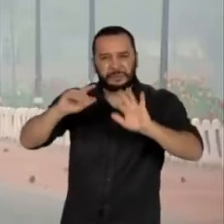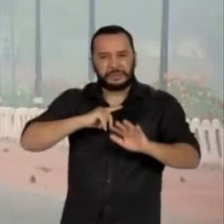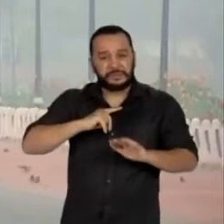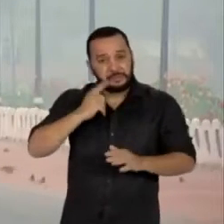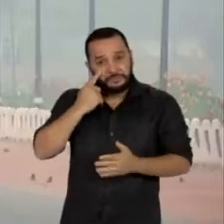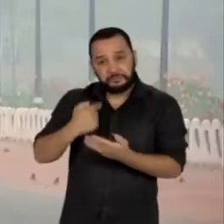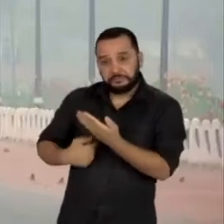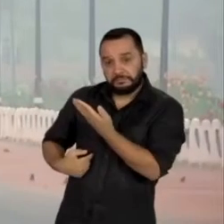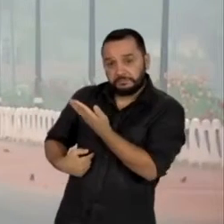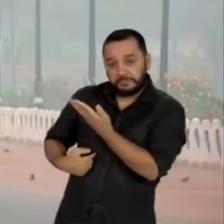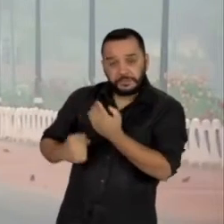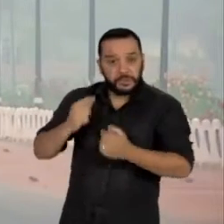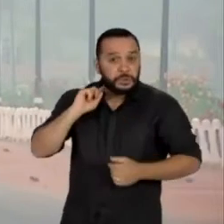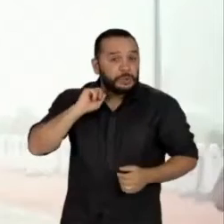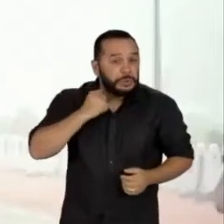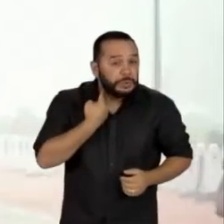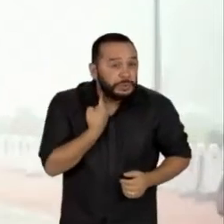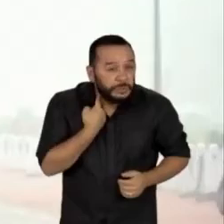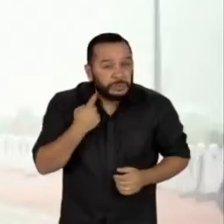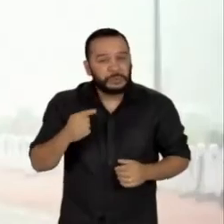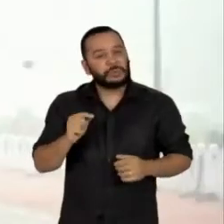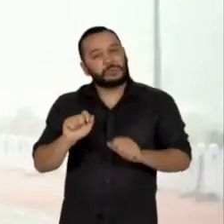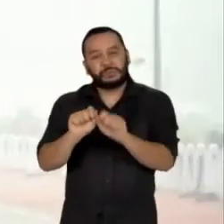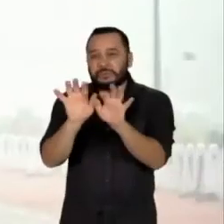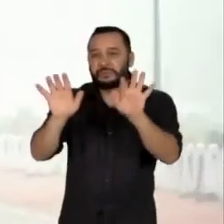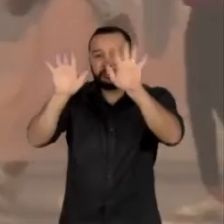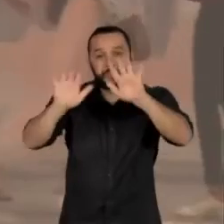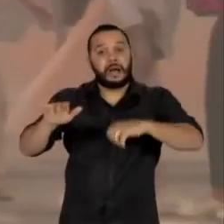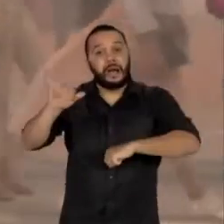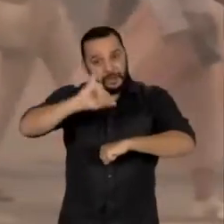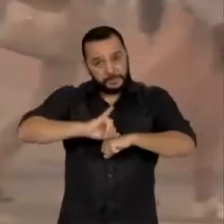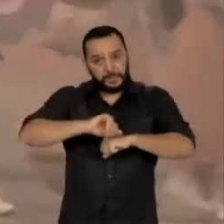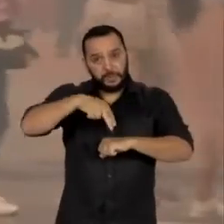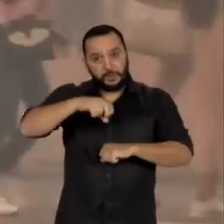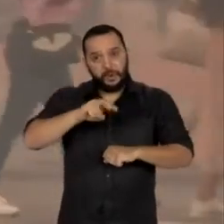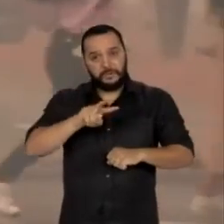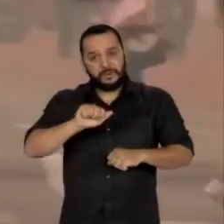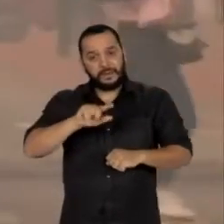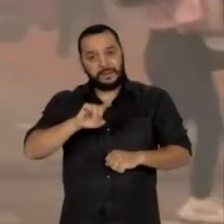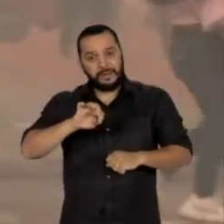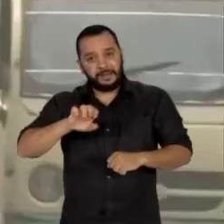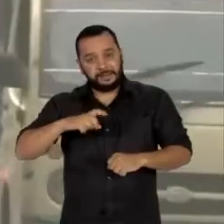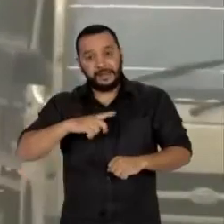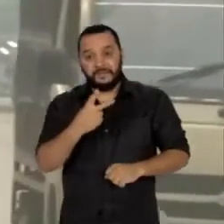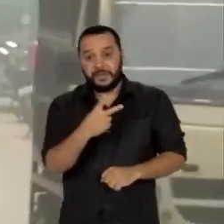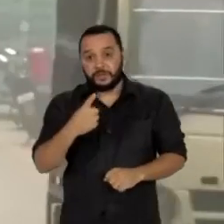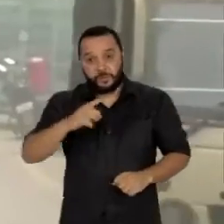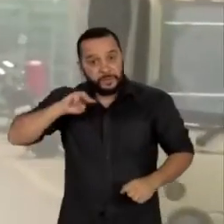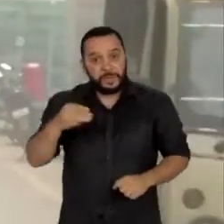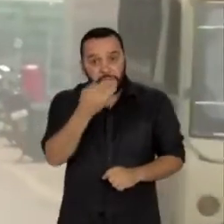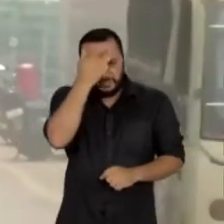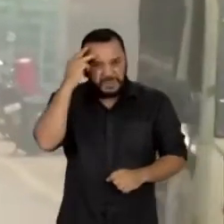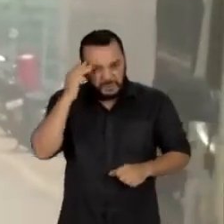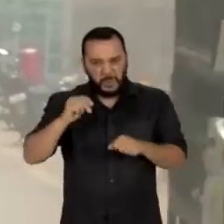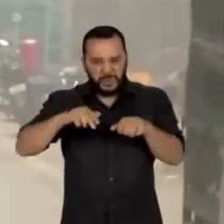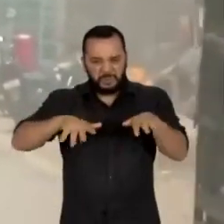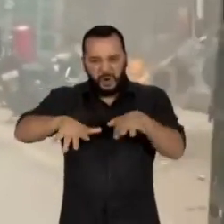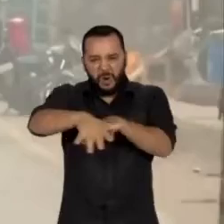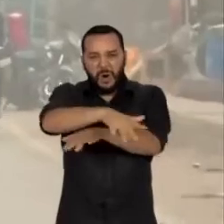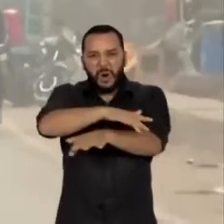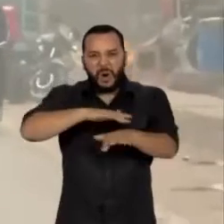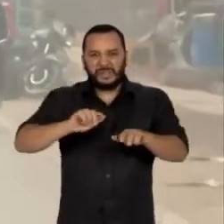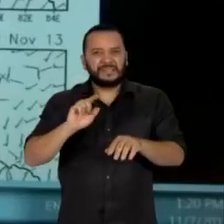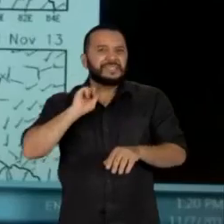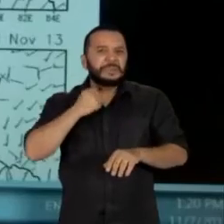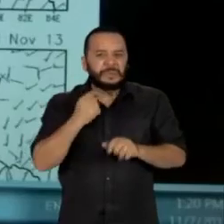A poluição do ar na capital, Nova Delhi, com 21 milhões de habitantes, chegou aos piores níveis já